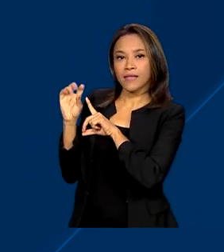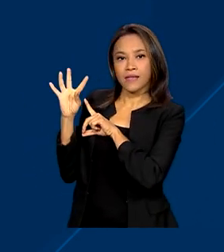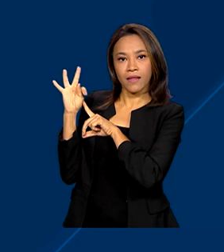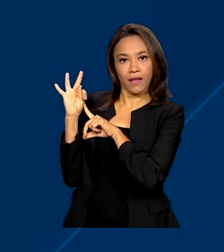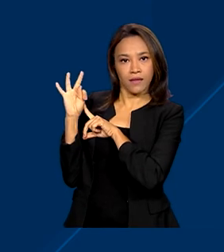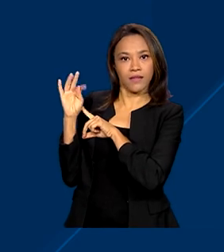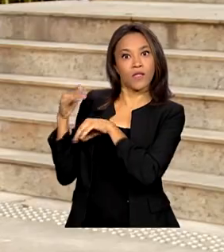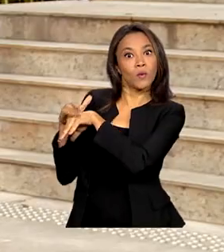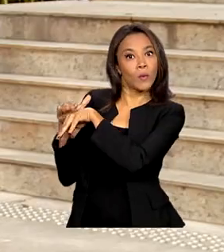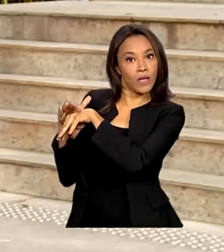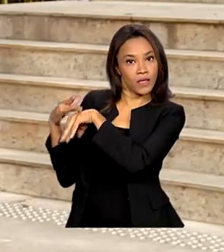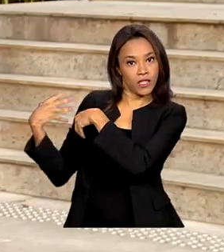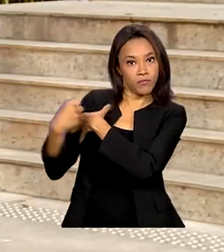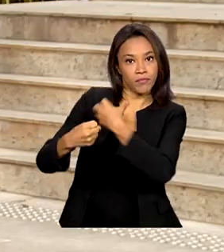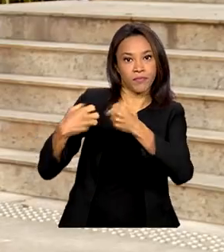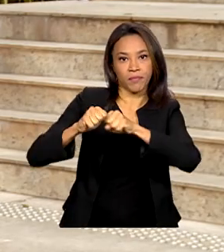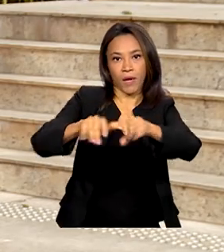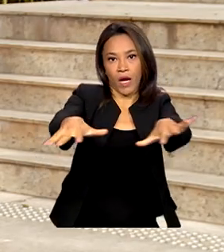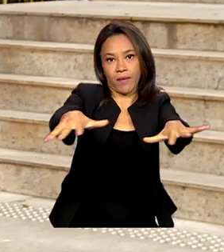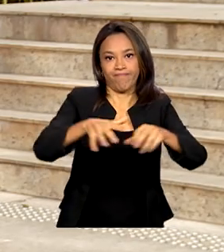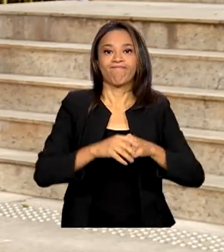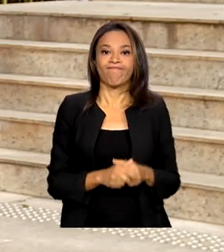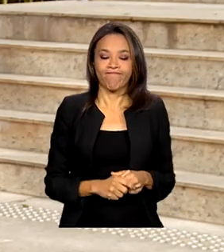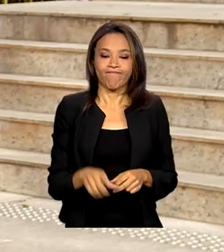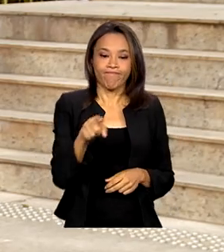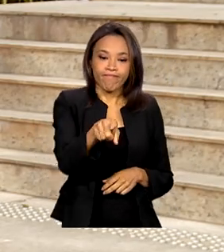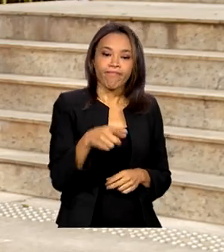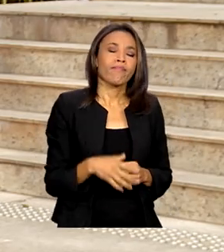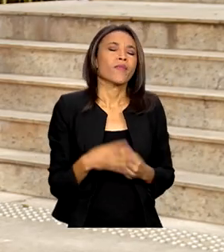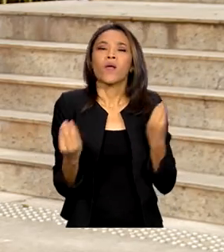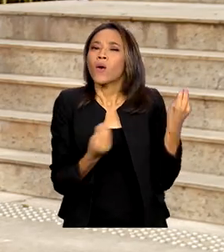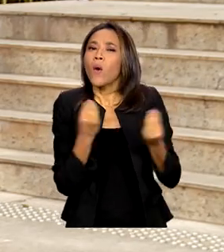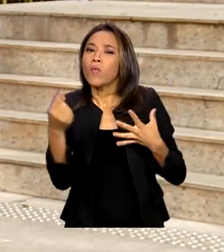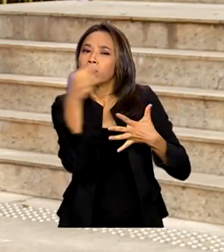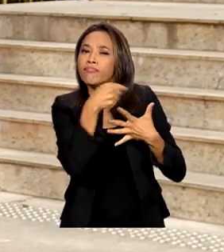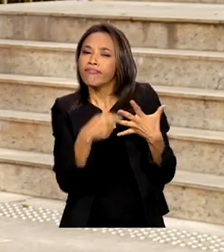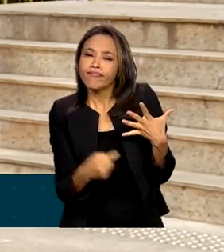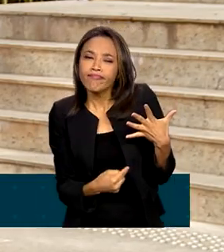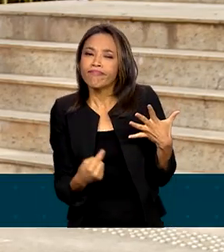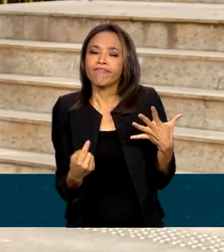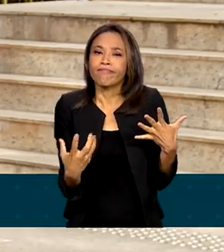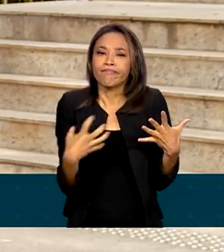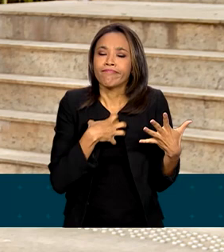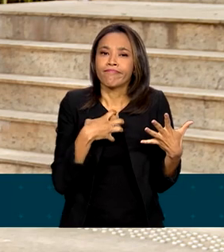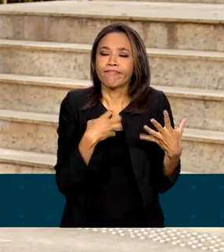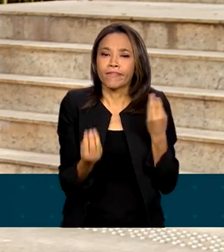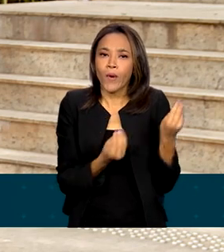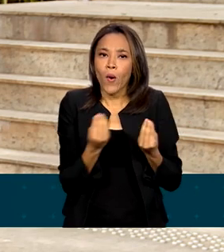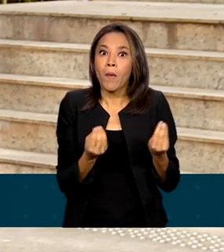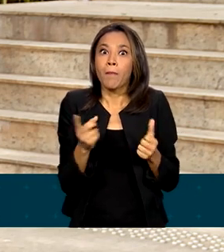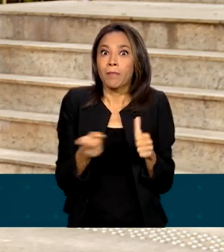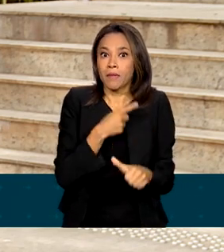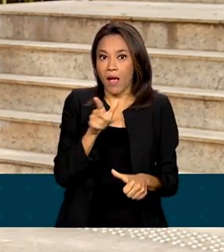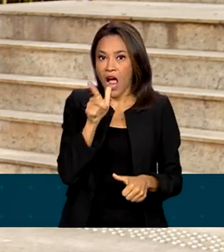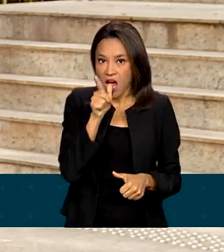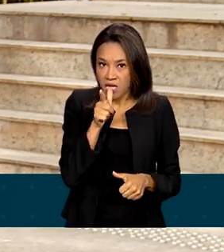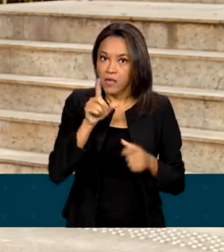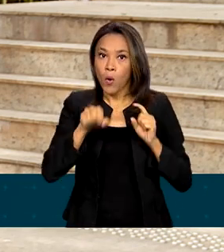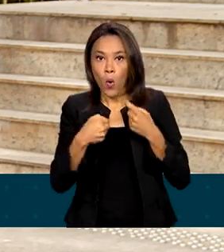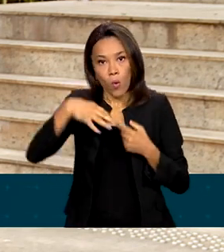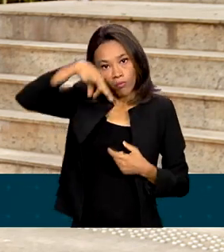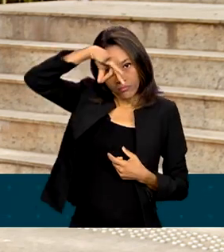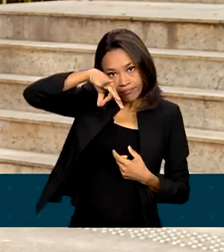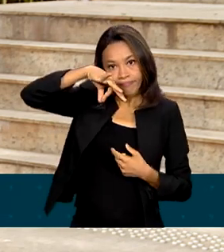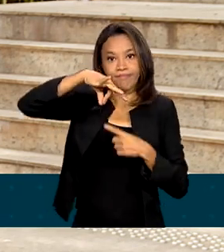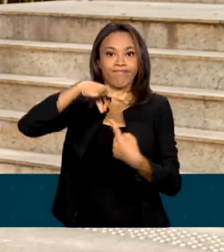transmissíveis. Sinais das infecções sexualmente transmissíveis aparecem principalmente no órgão genital, mas também